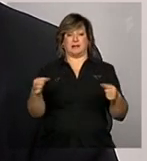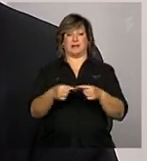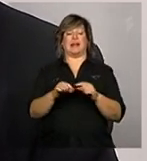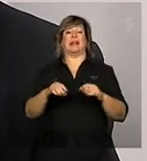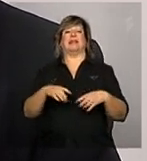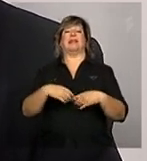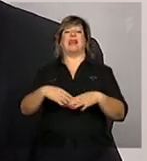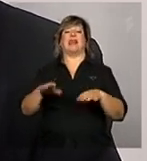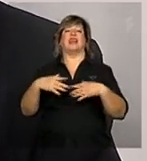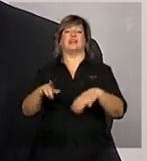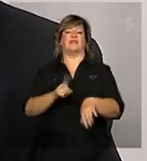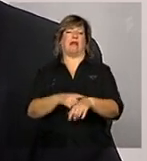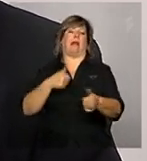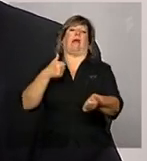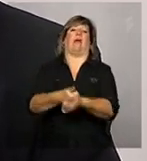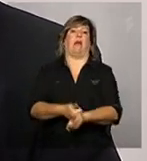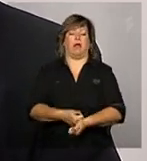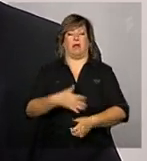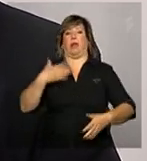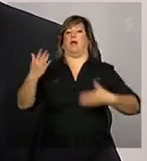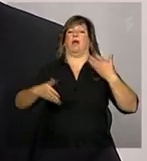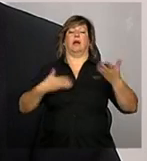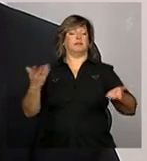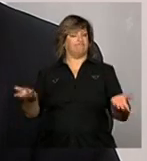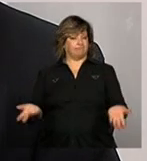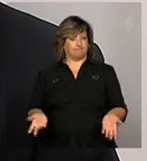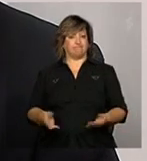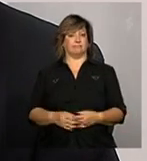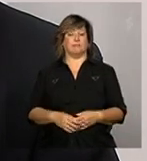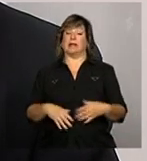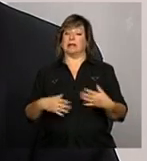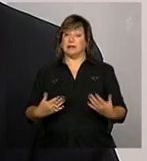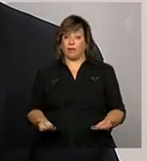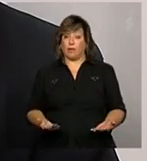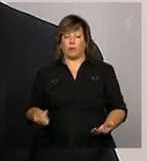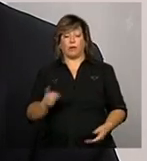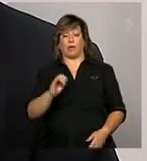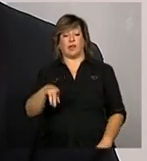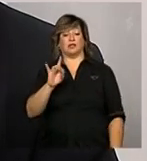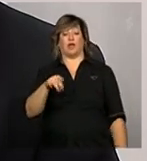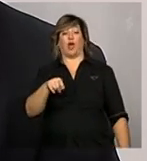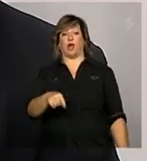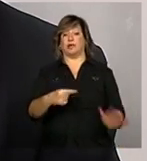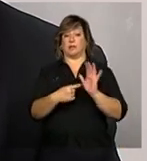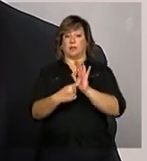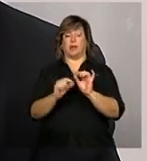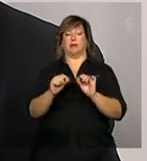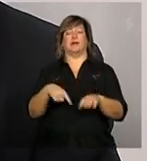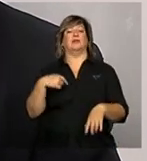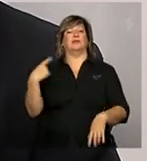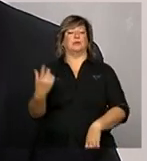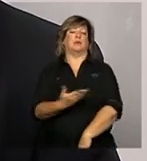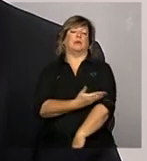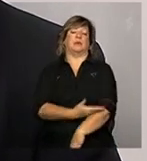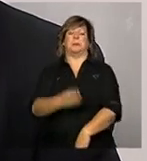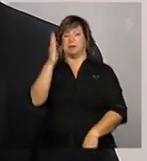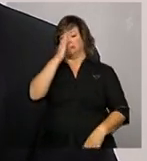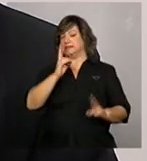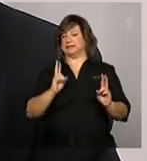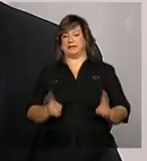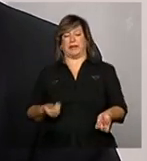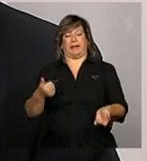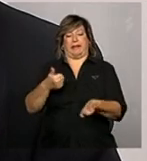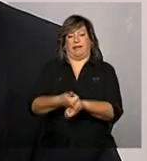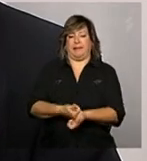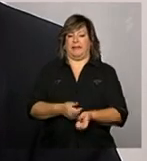esse preenchimento em última hora e não é só com o demonstrativo acho que é uma cultura até nossa a gente deixa